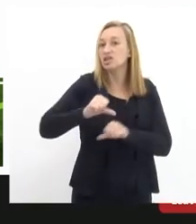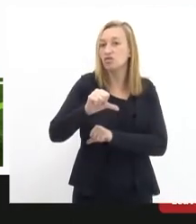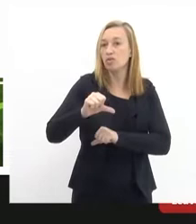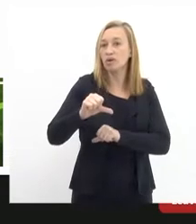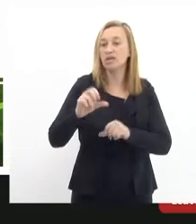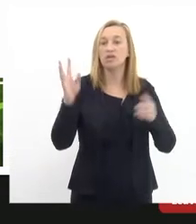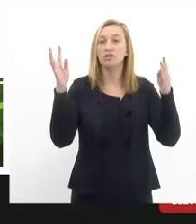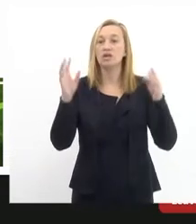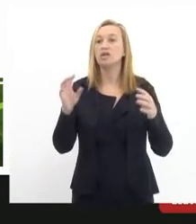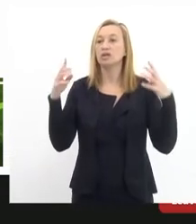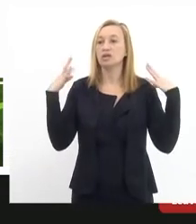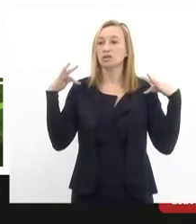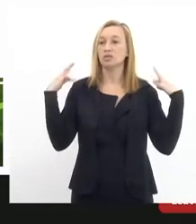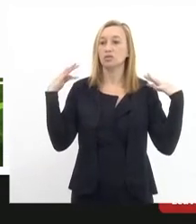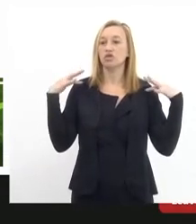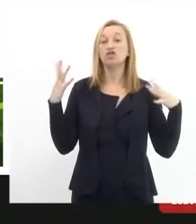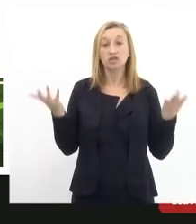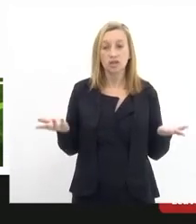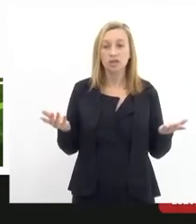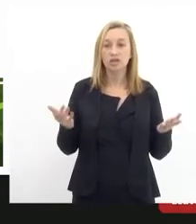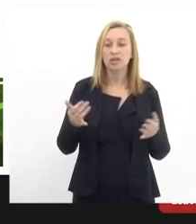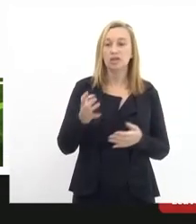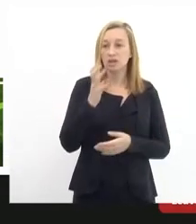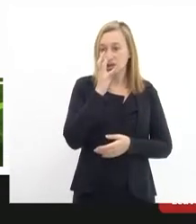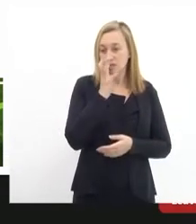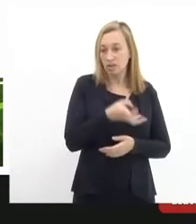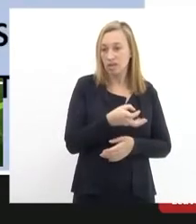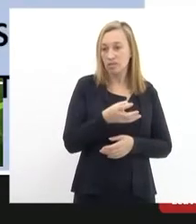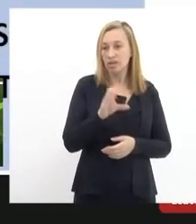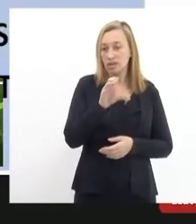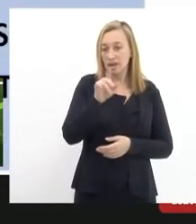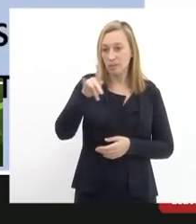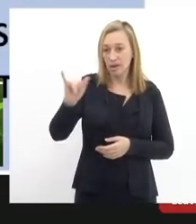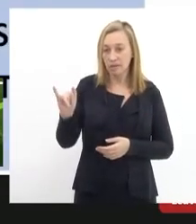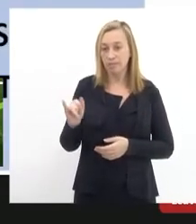turística estricto do centro fica, então, denunciada pela CPI. Vamos adiante.